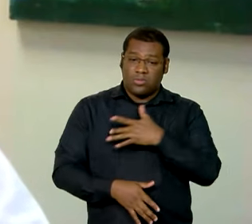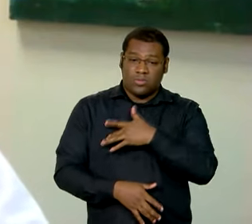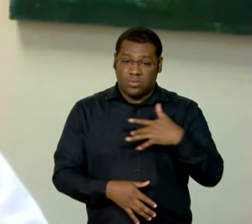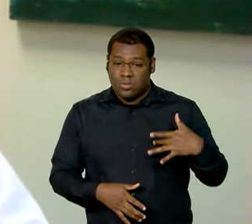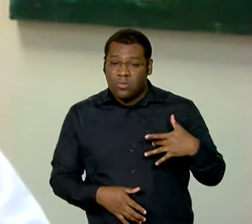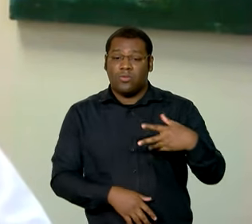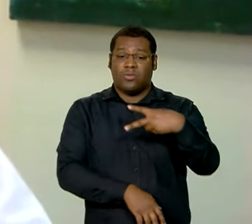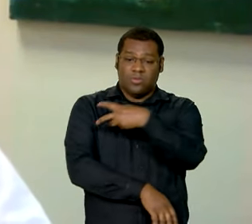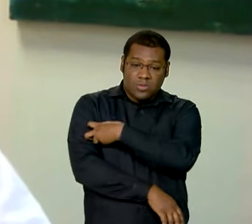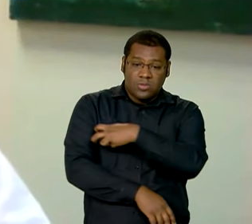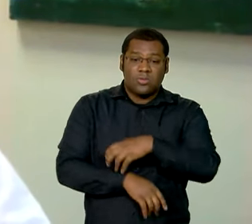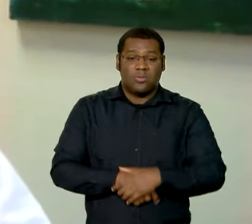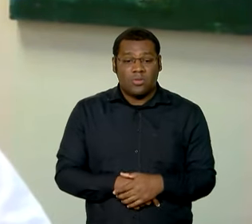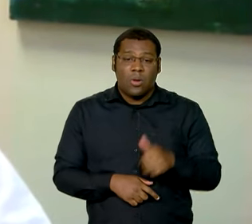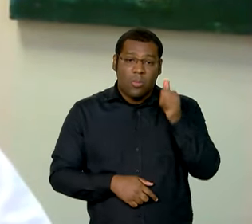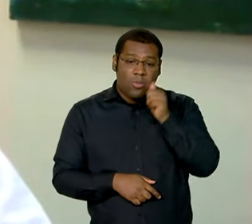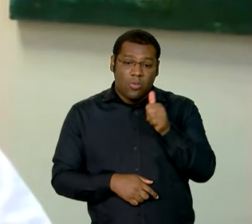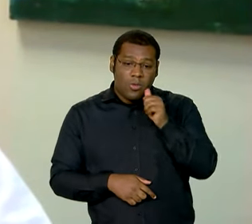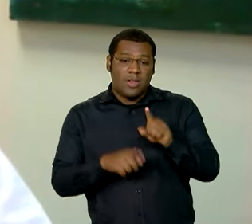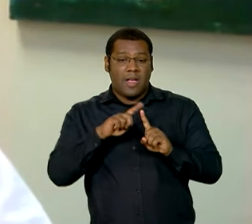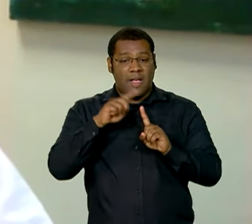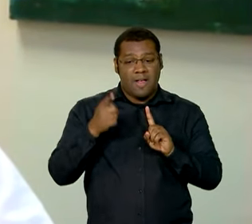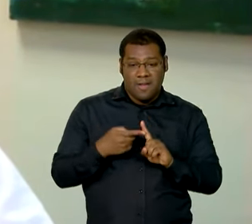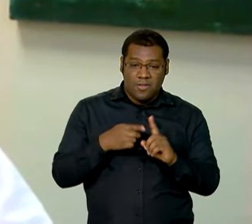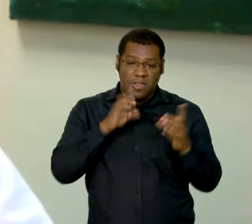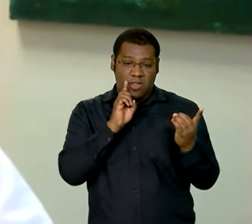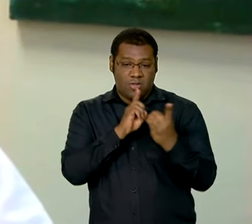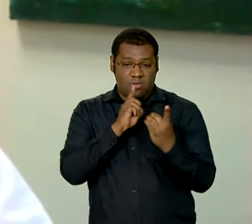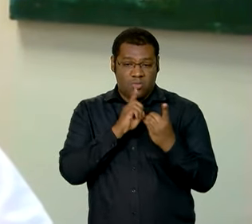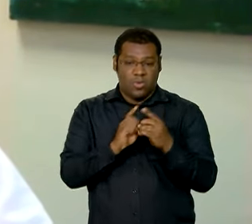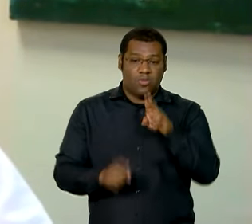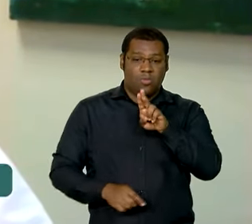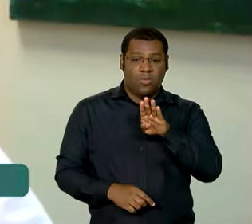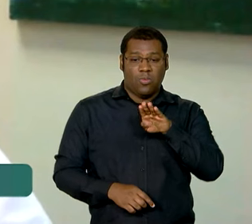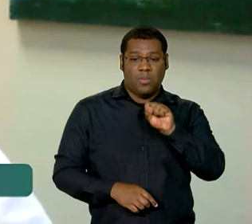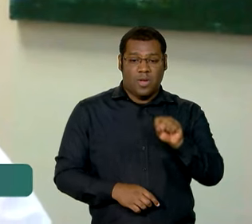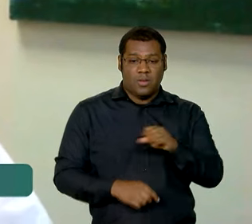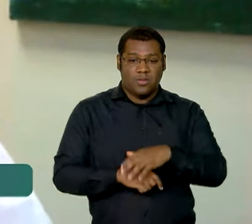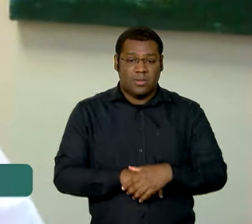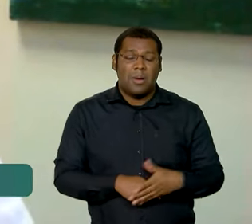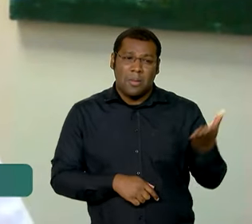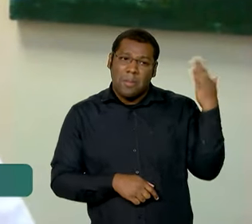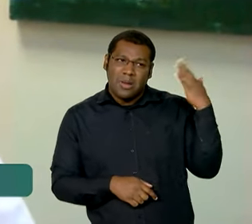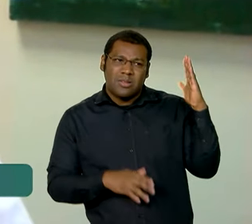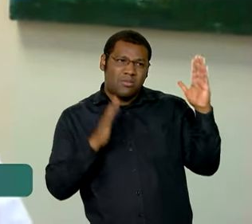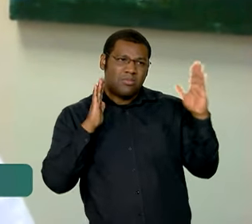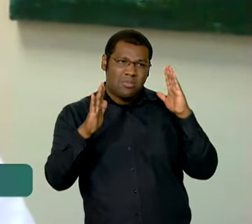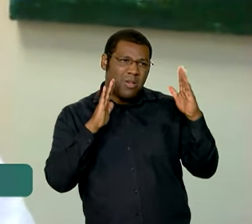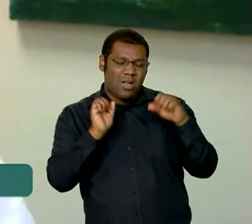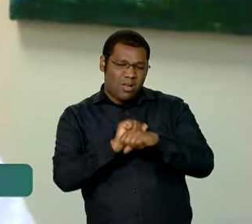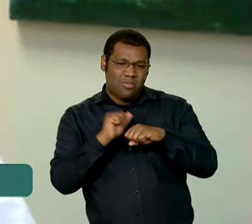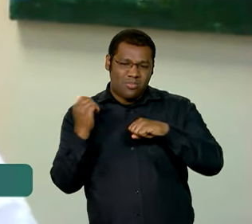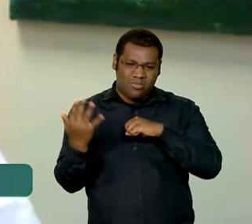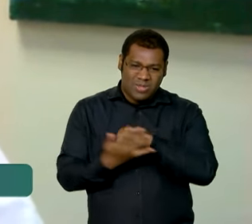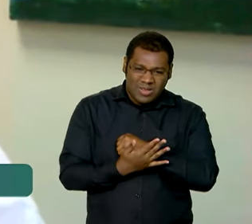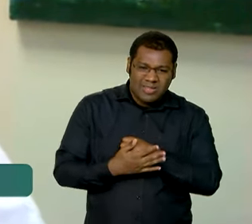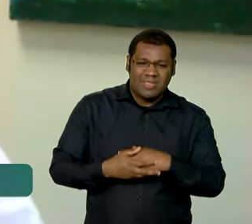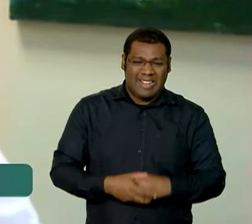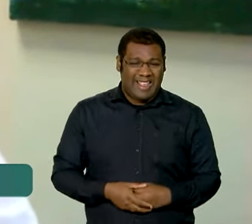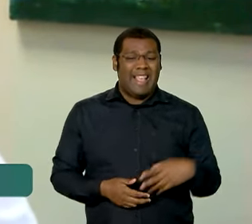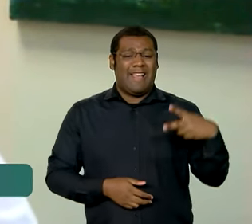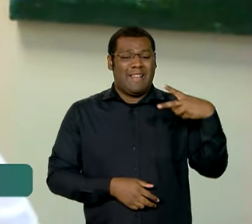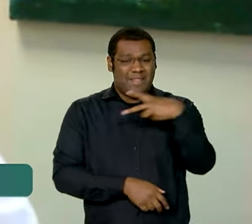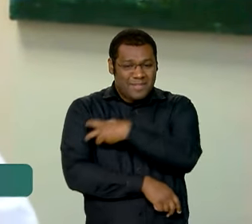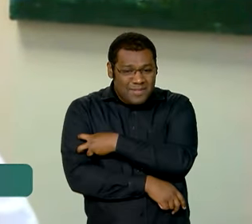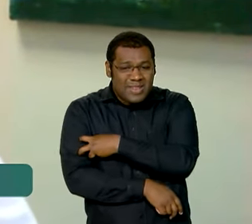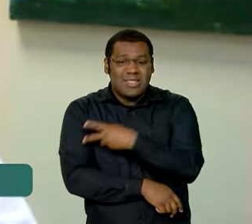pré-natal, etc., que é muito importante, principalmente que a gente vem de um período de pandemia, onde a questão da vacinação foi